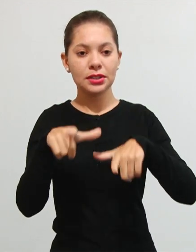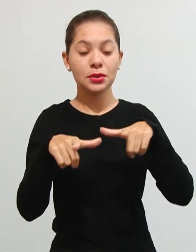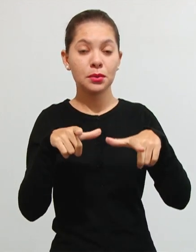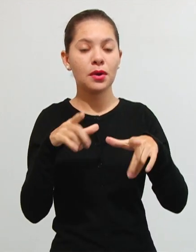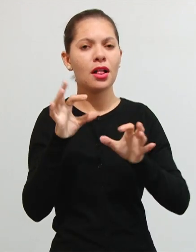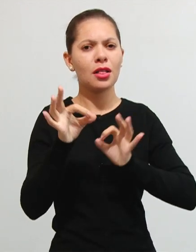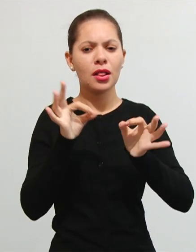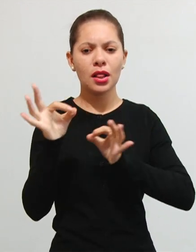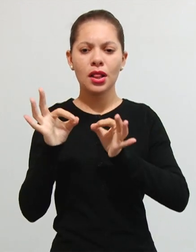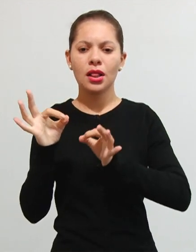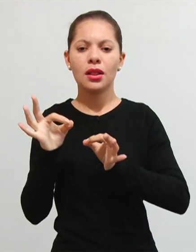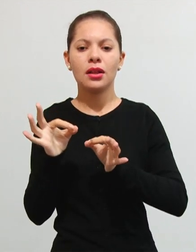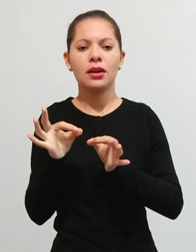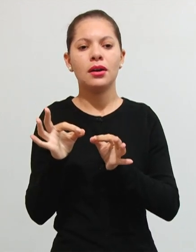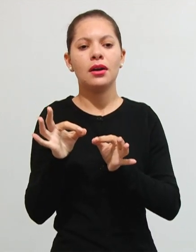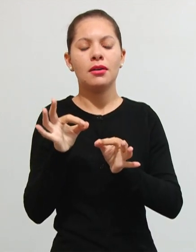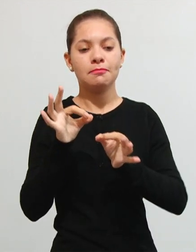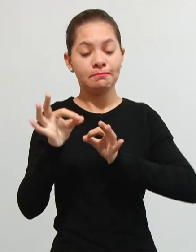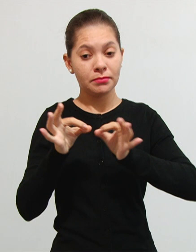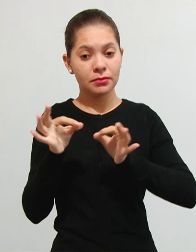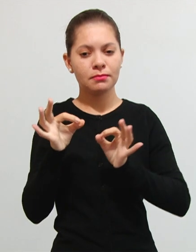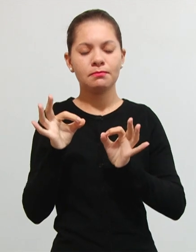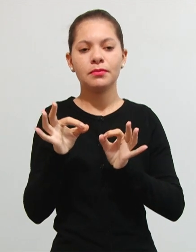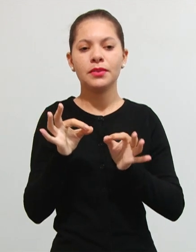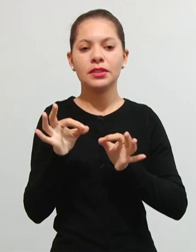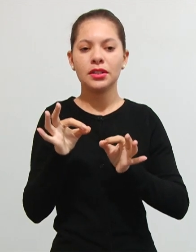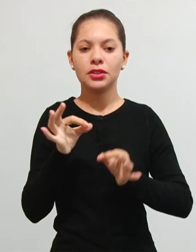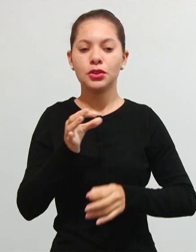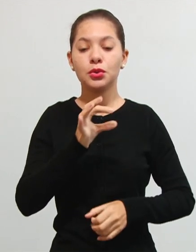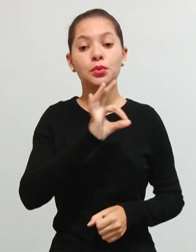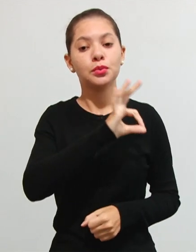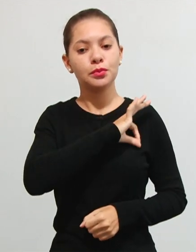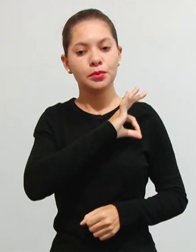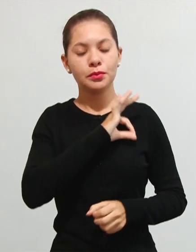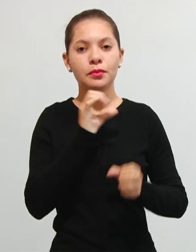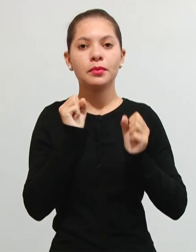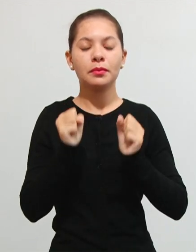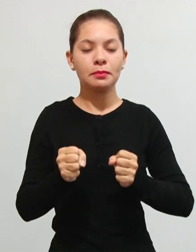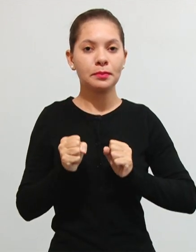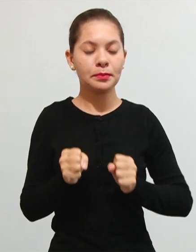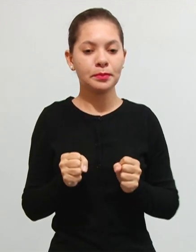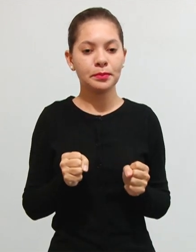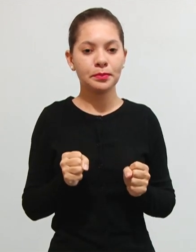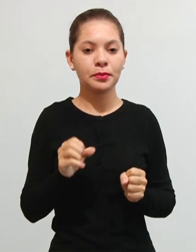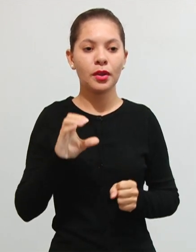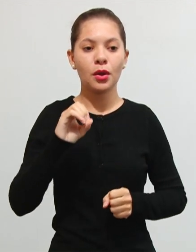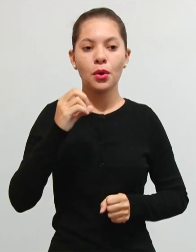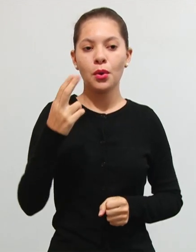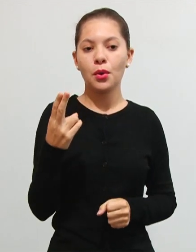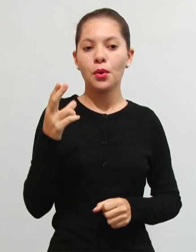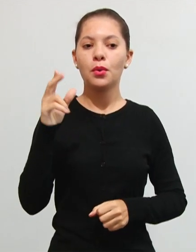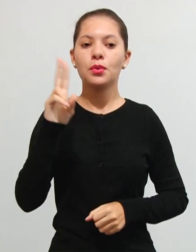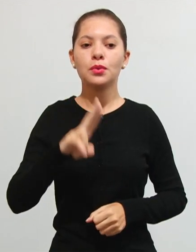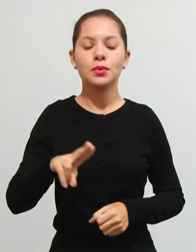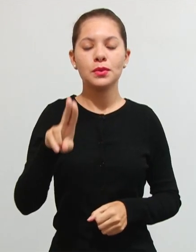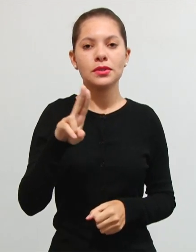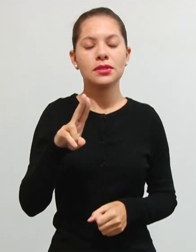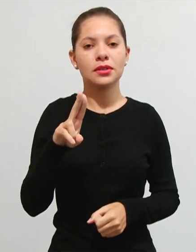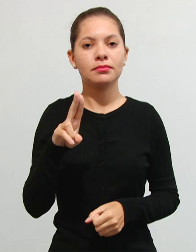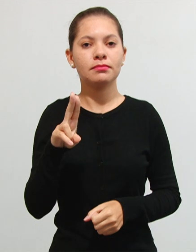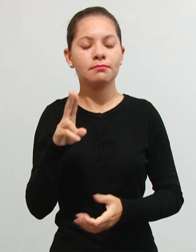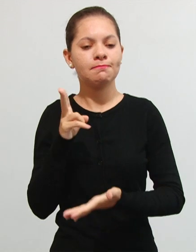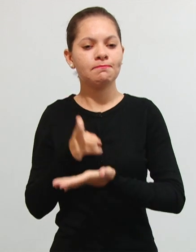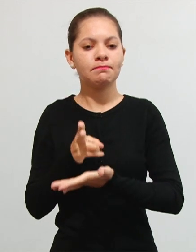regular, o exercício regular do poder de polícia, tá? Ou a utilização efetiva ou